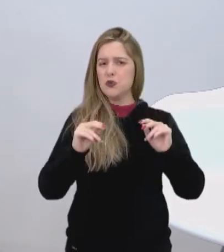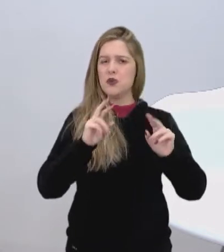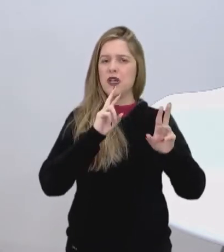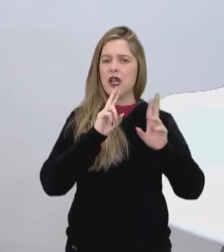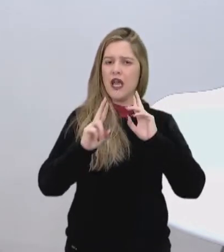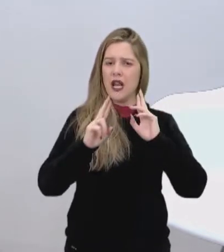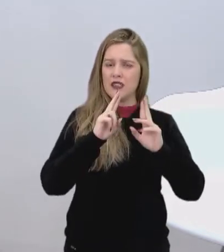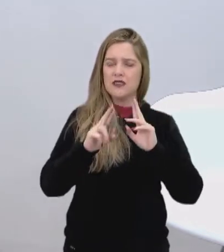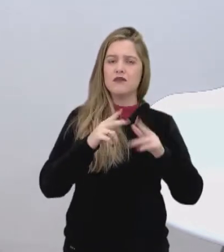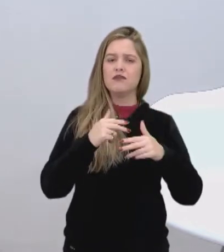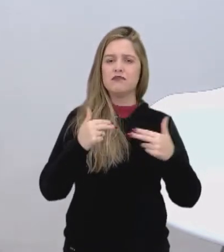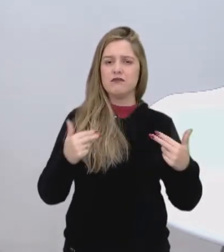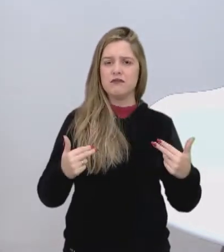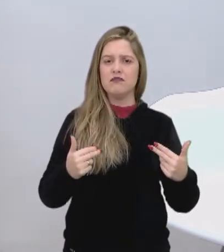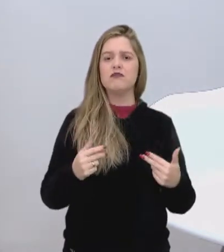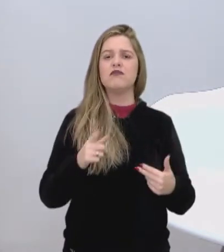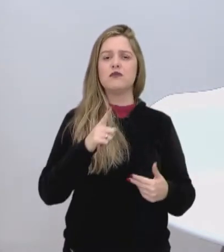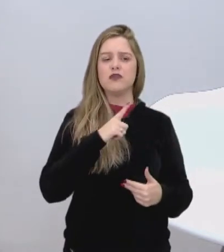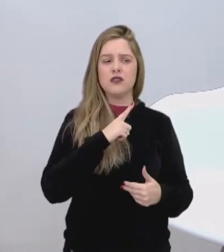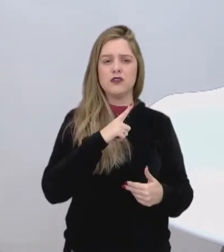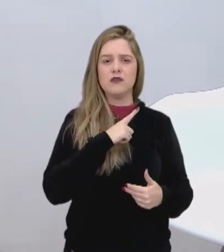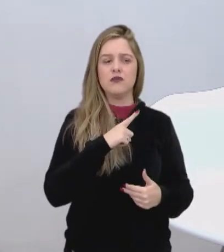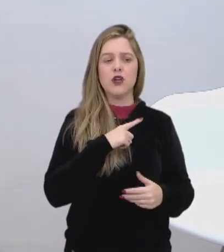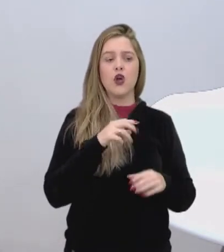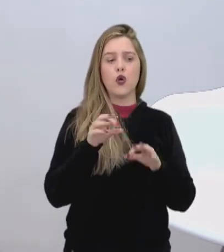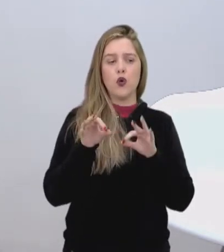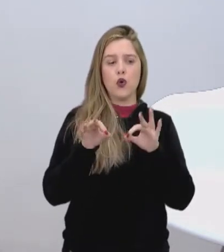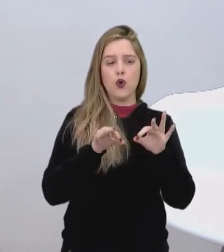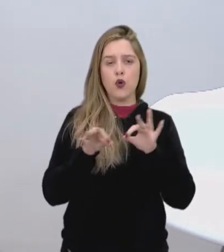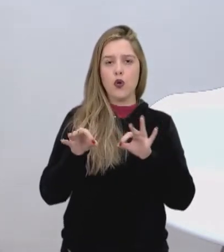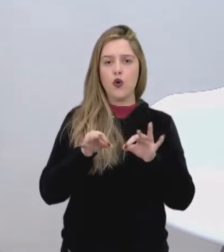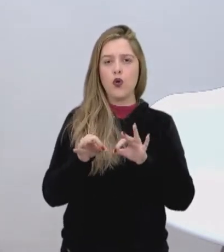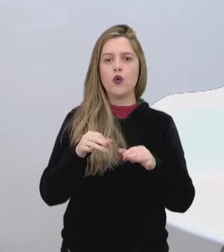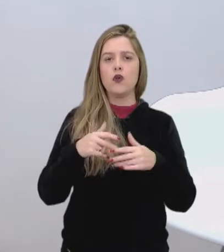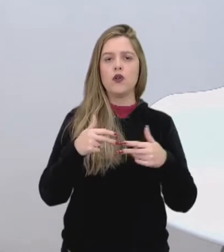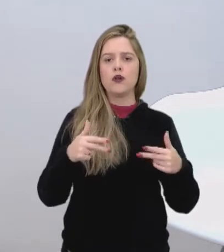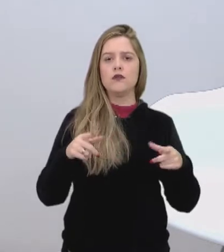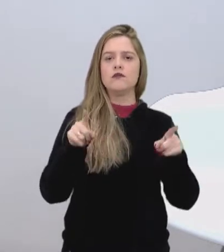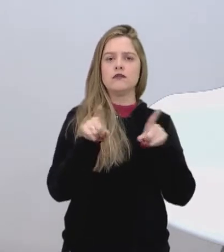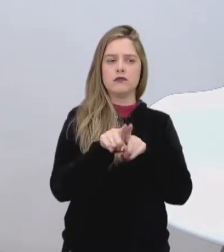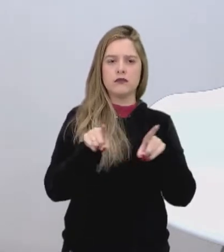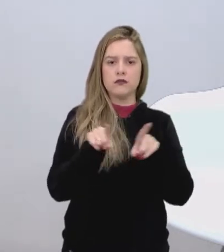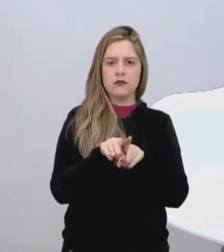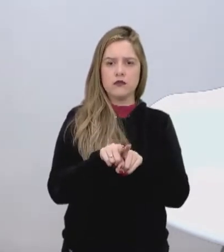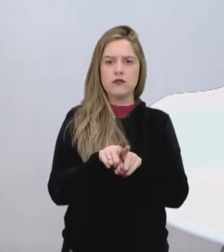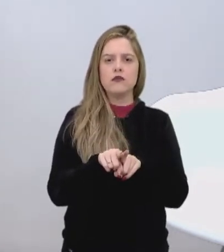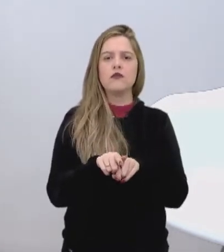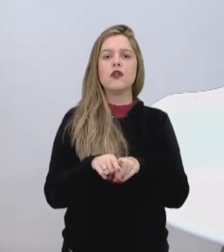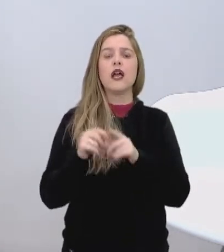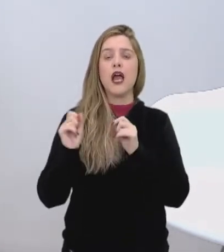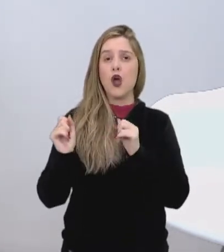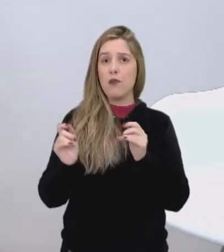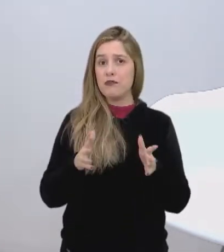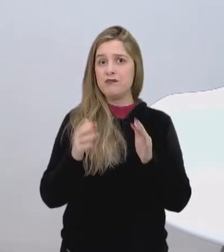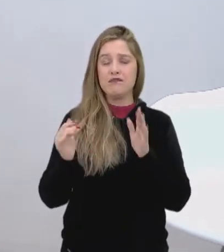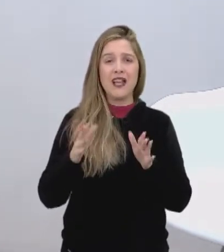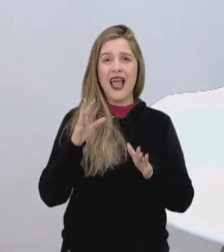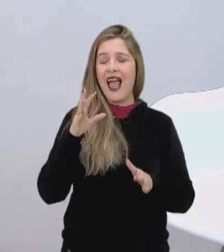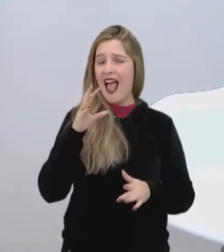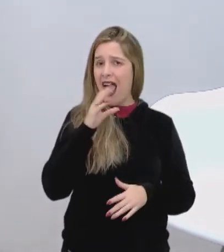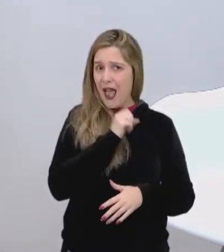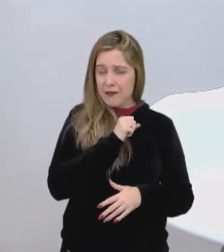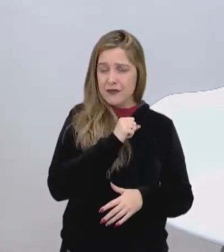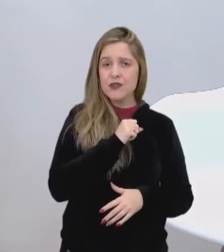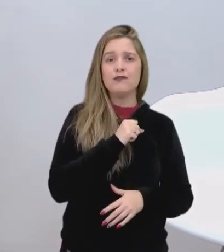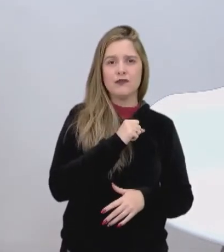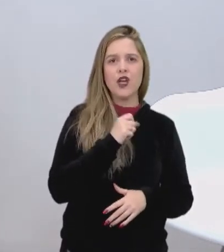conectividade. E vai ser uma conexão. Vão ser dados tão intensos, tão profundos e tão rápidos. Que